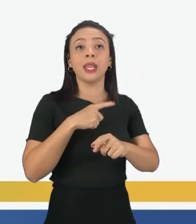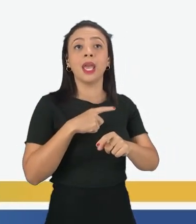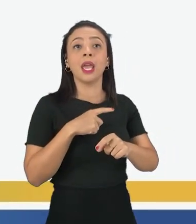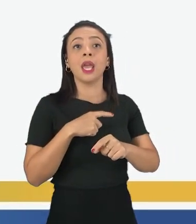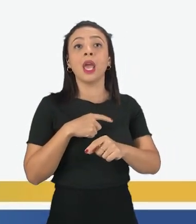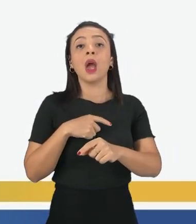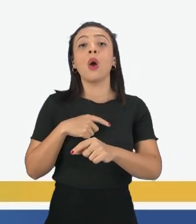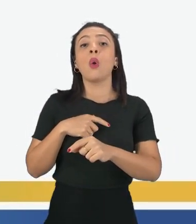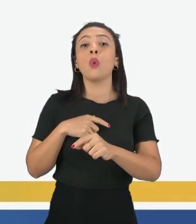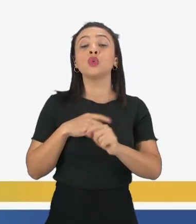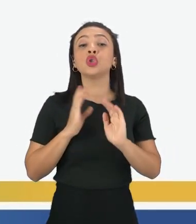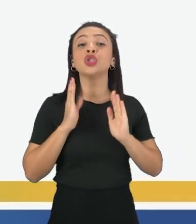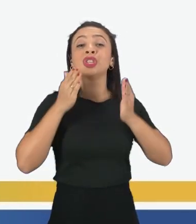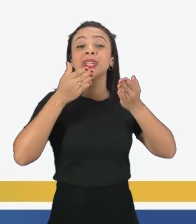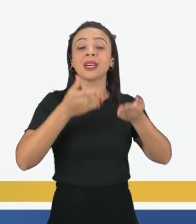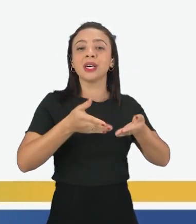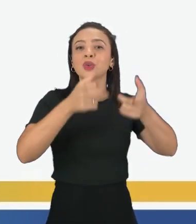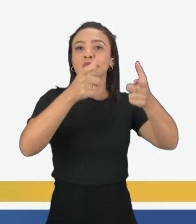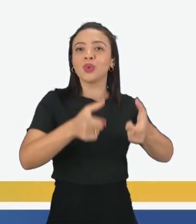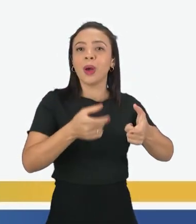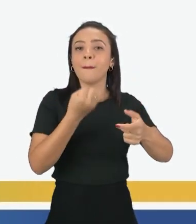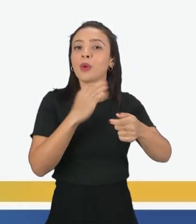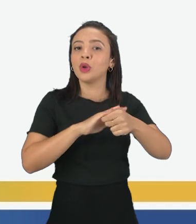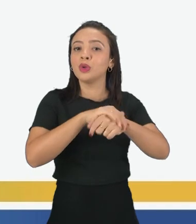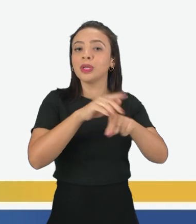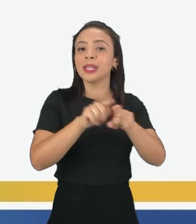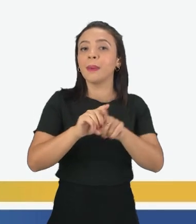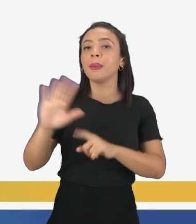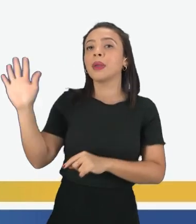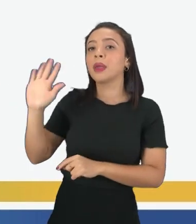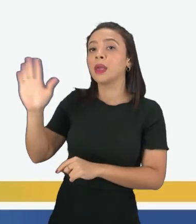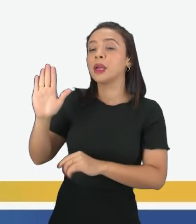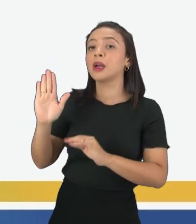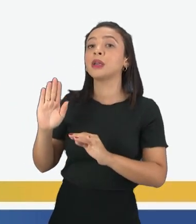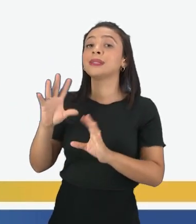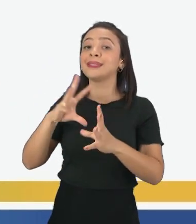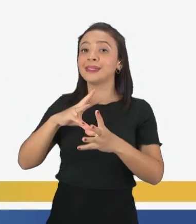chegada e o good night é o boa noite de despedida, ok?